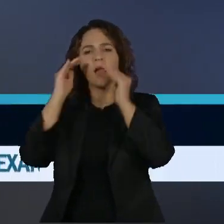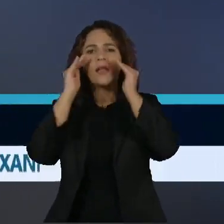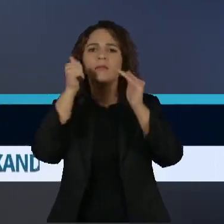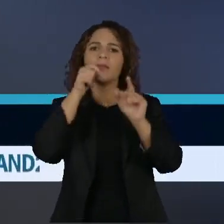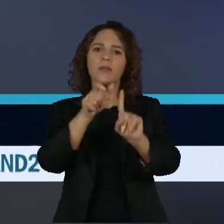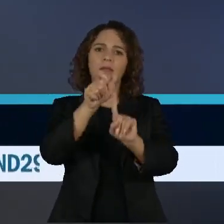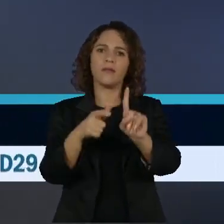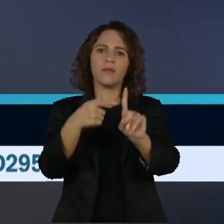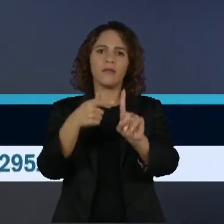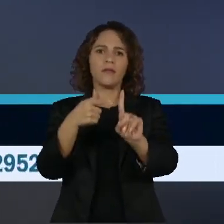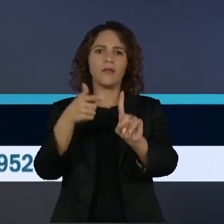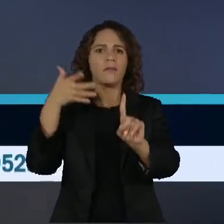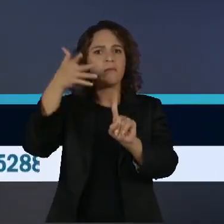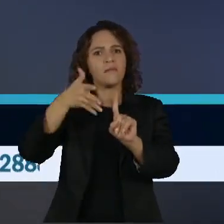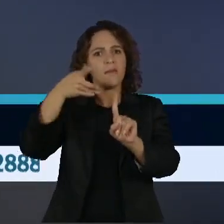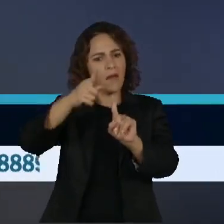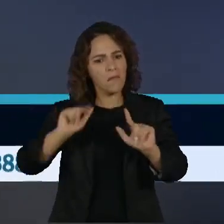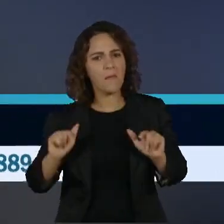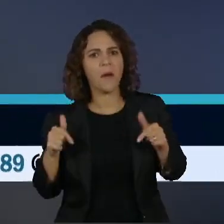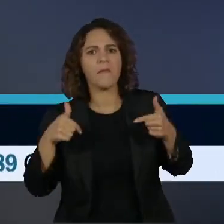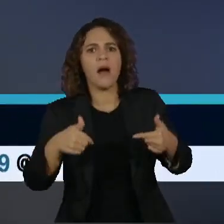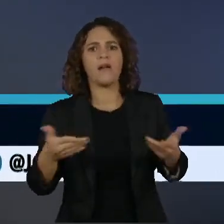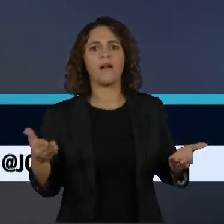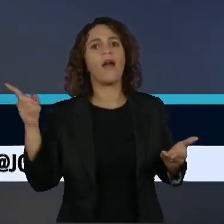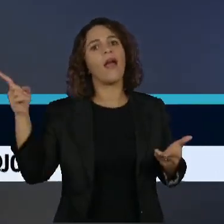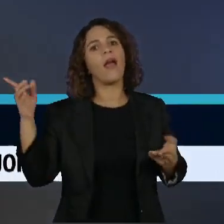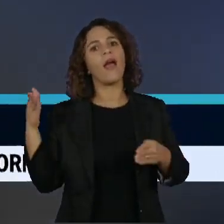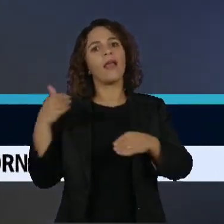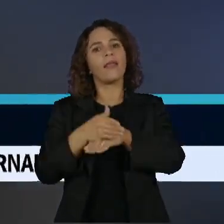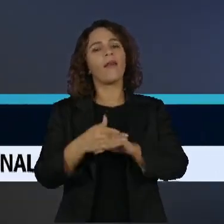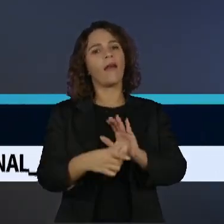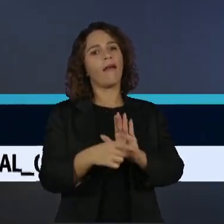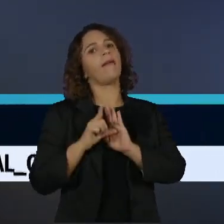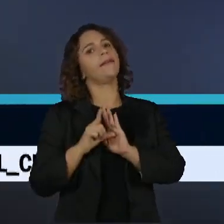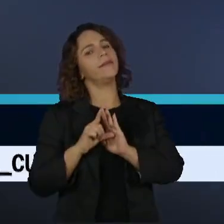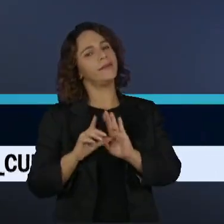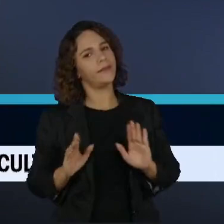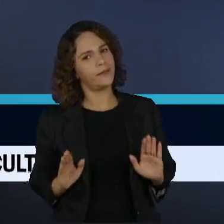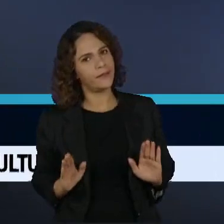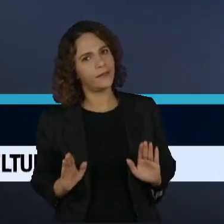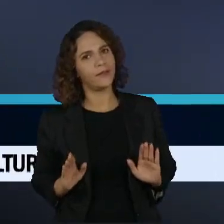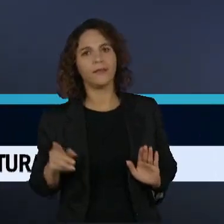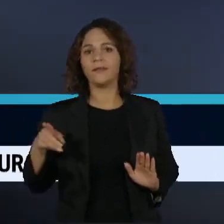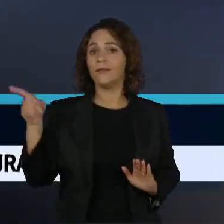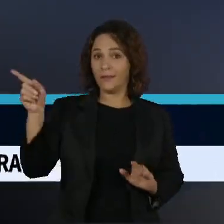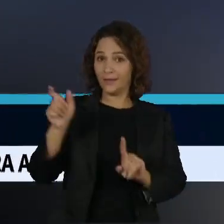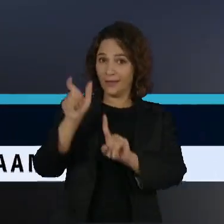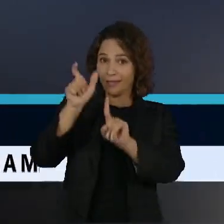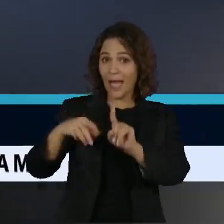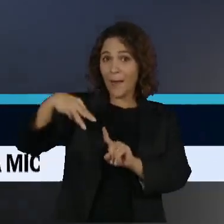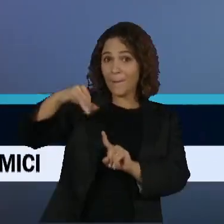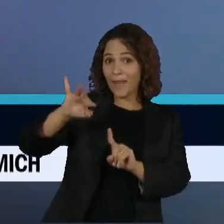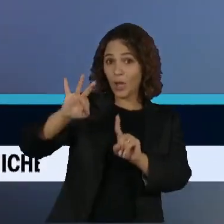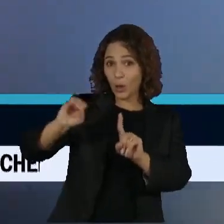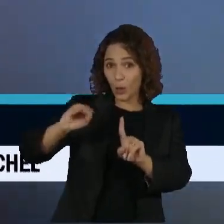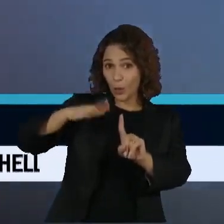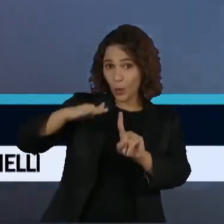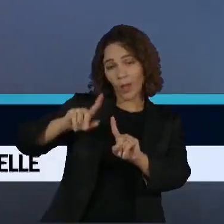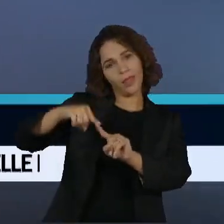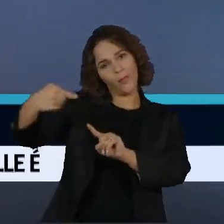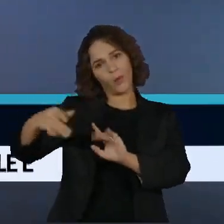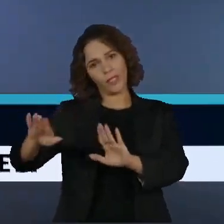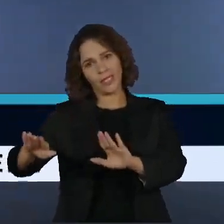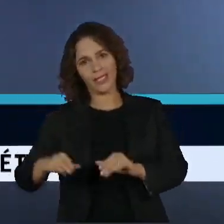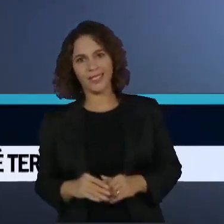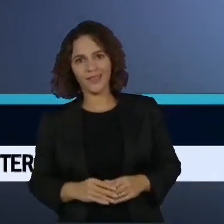nossa mulher que faz acontecer. Ele entrou um pouquinho antes da hora. Mito depois, depois. Agora não. Depois,